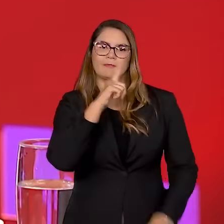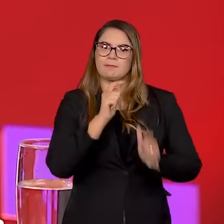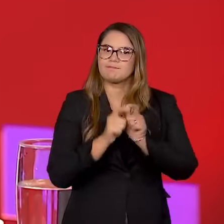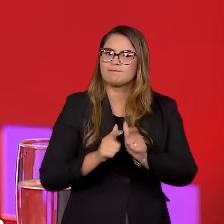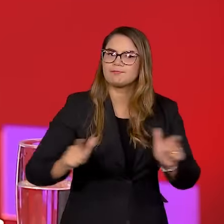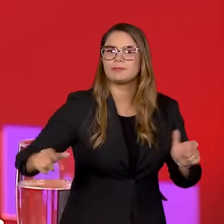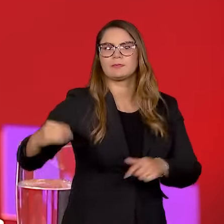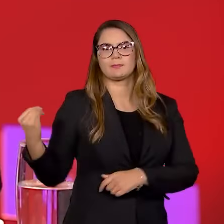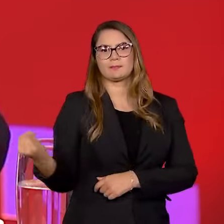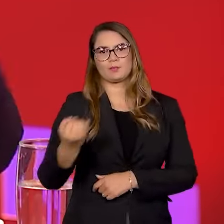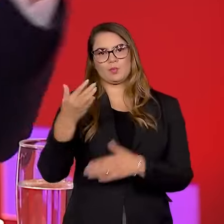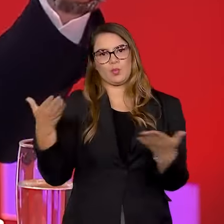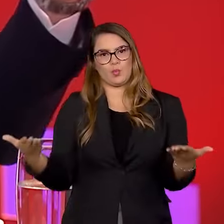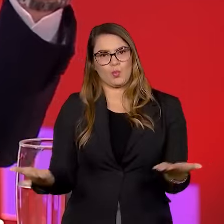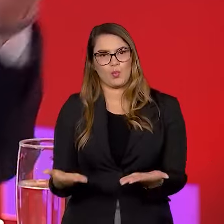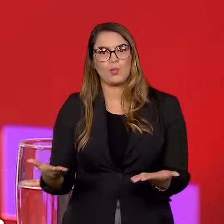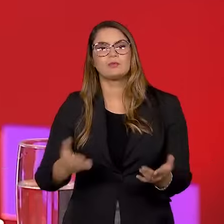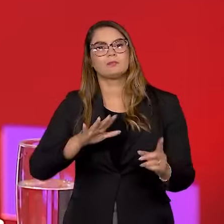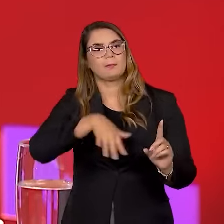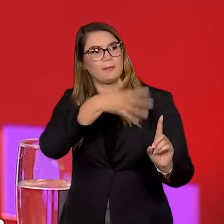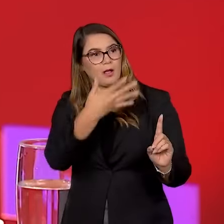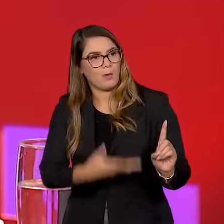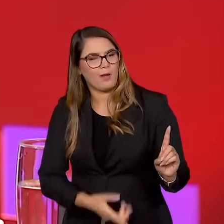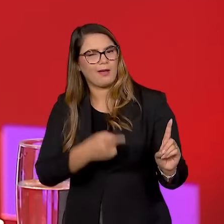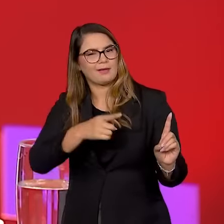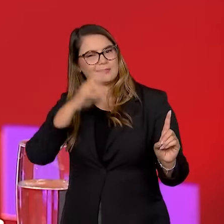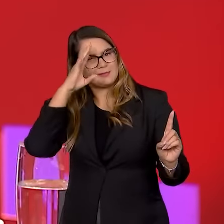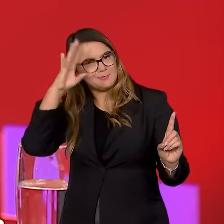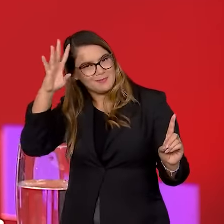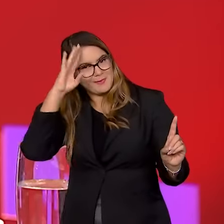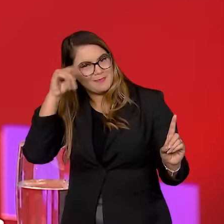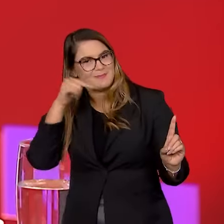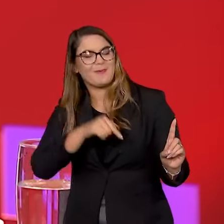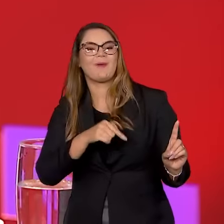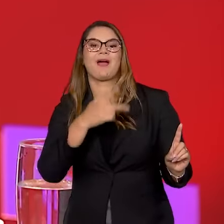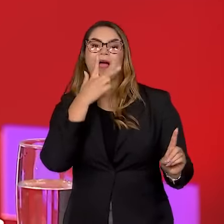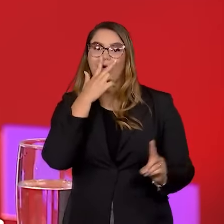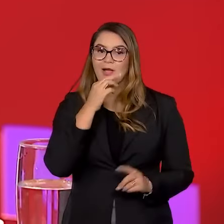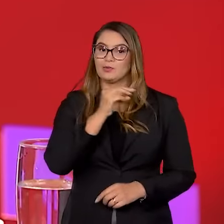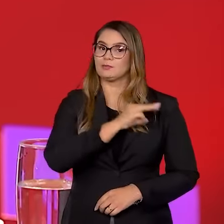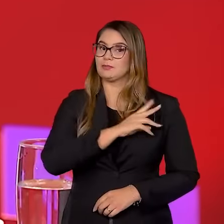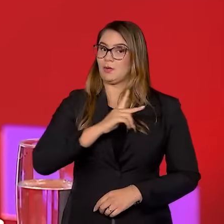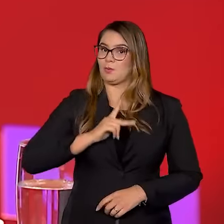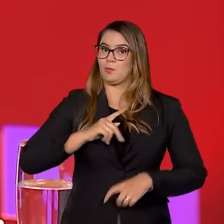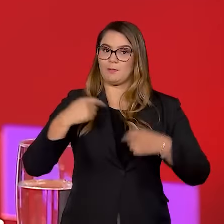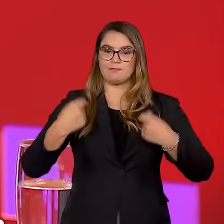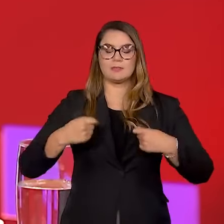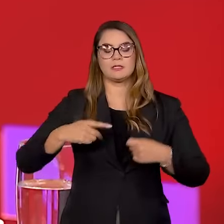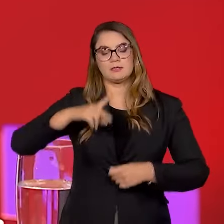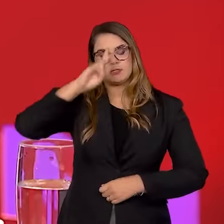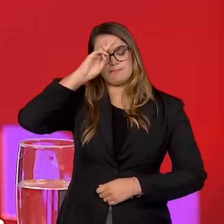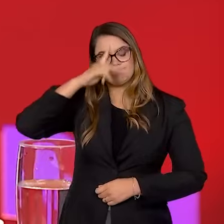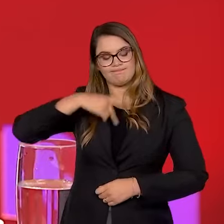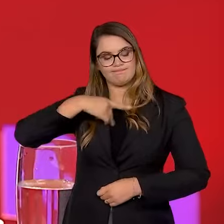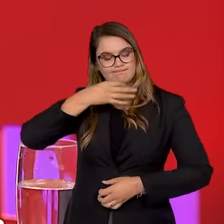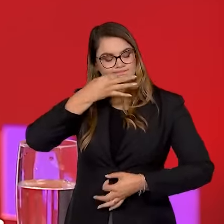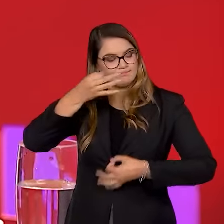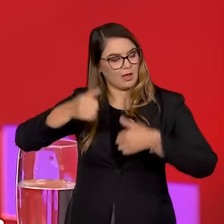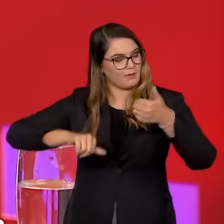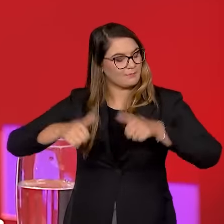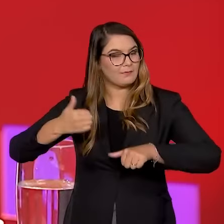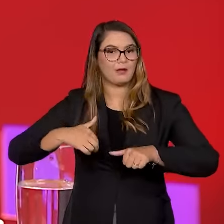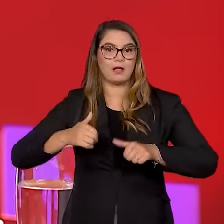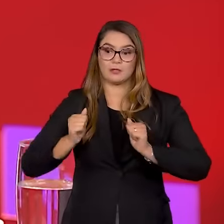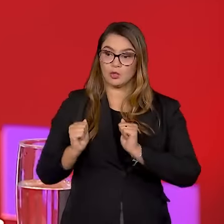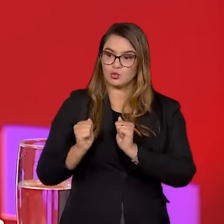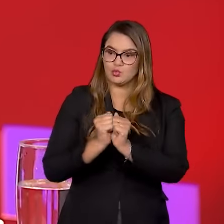importância que tem hoje, né? Até para honrar essas memórias e essas atuações, eu acho que o Ministério Público precisa fazer essa autocrítica e caminhar ao nosso